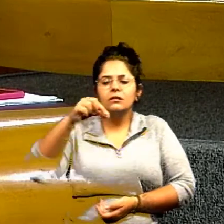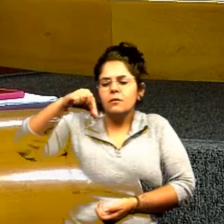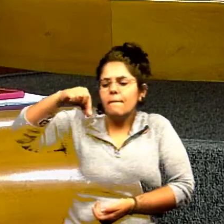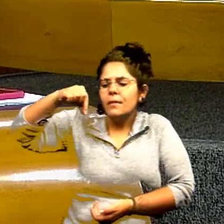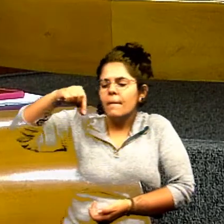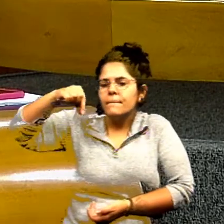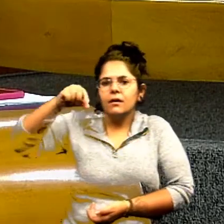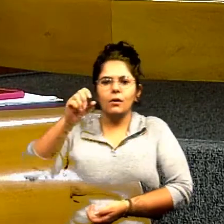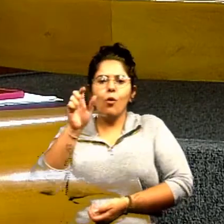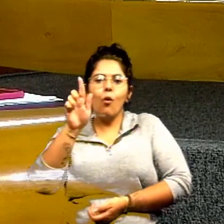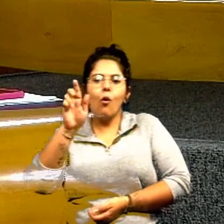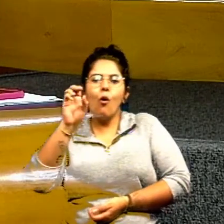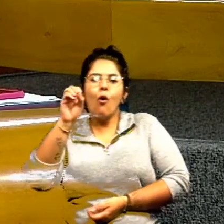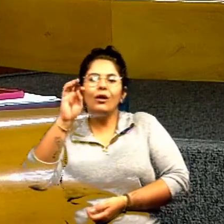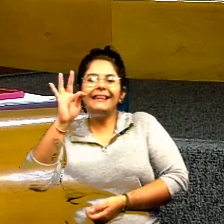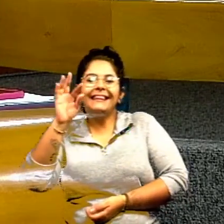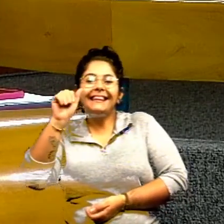dia